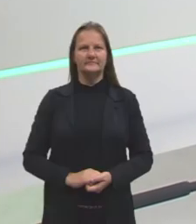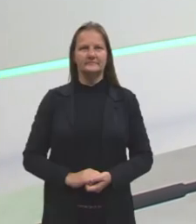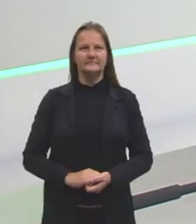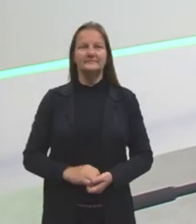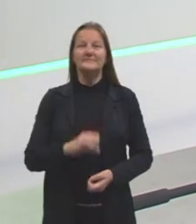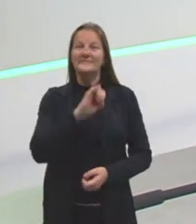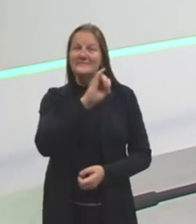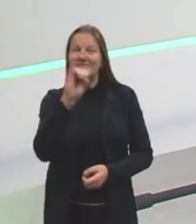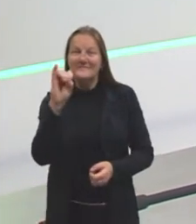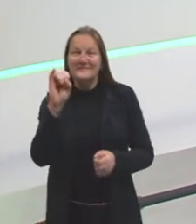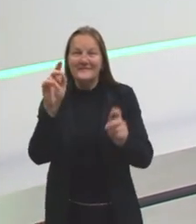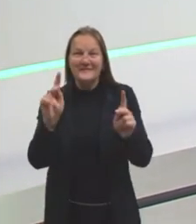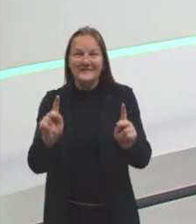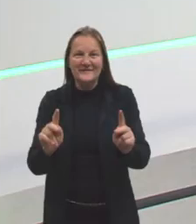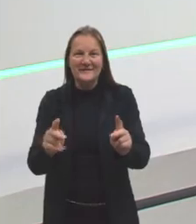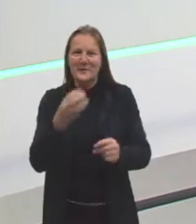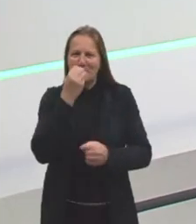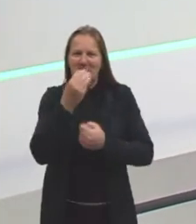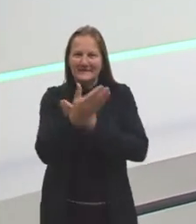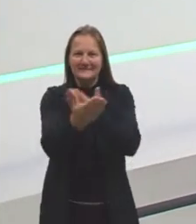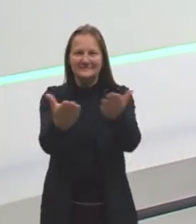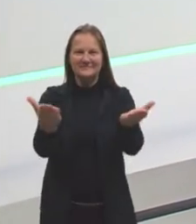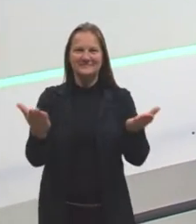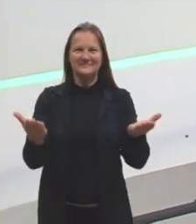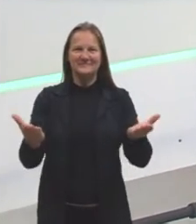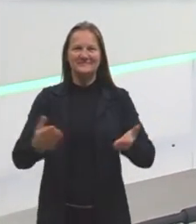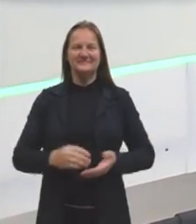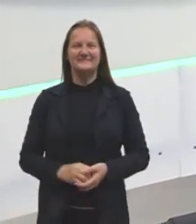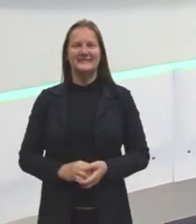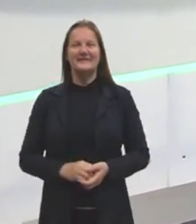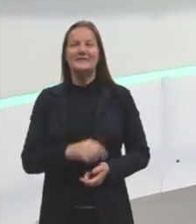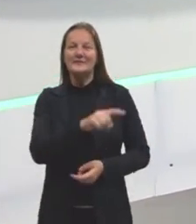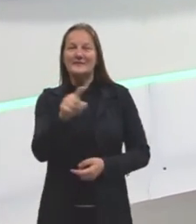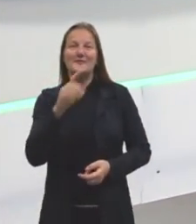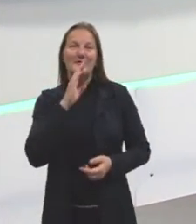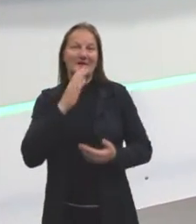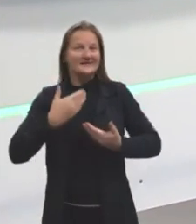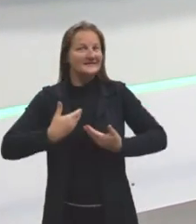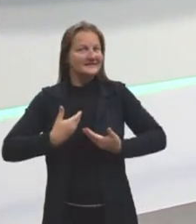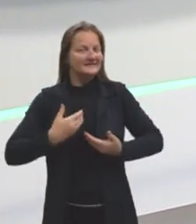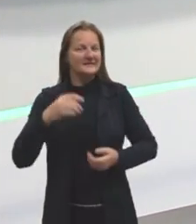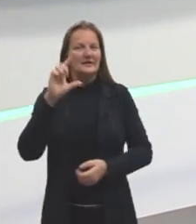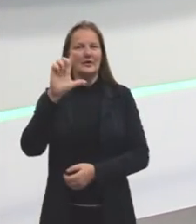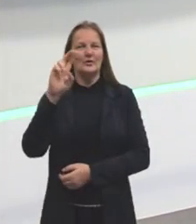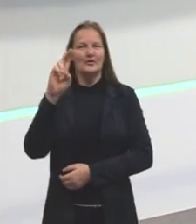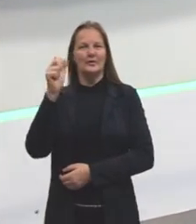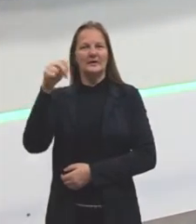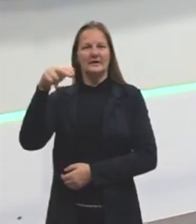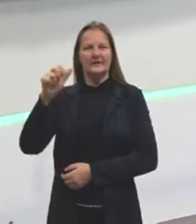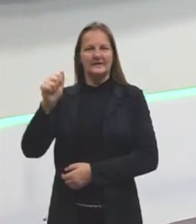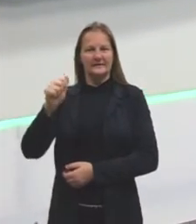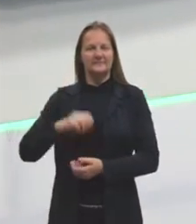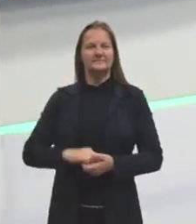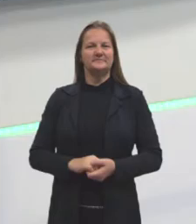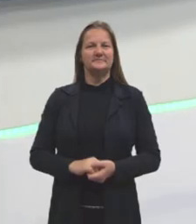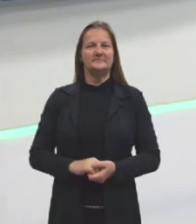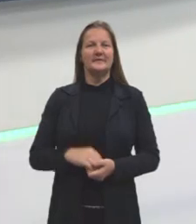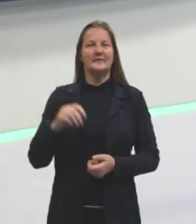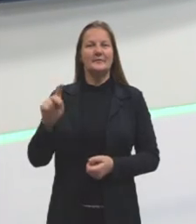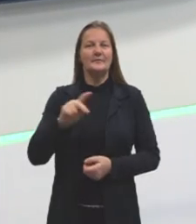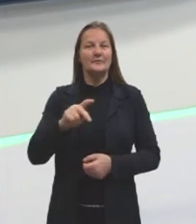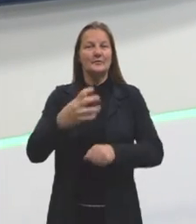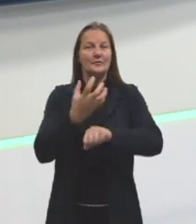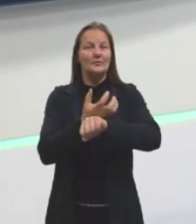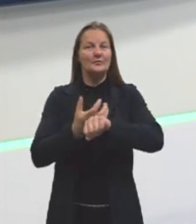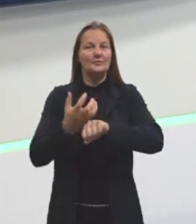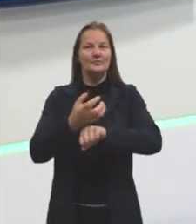E aí, pessoal, tudo bem com vocês? Vocês já me conhecem? Eu sou a professora Luana Miller, trabalho com